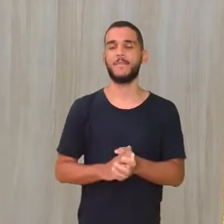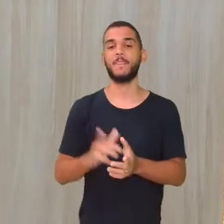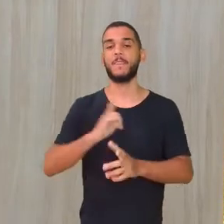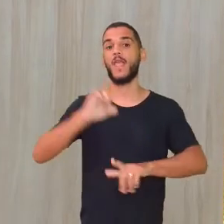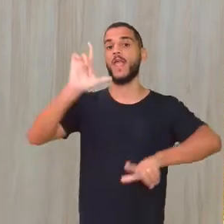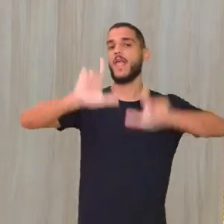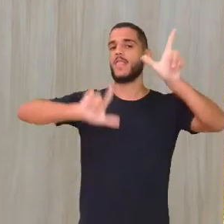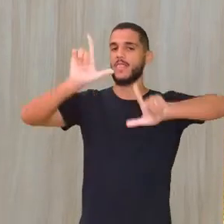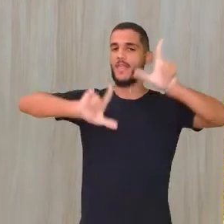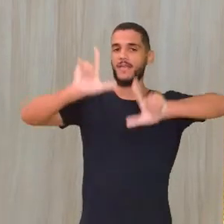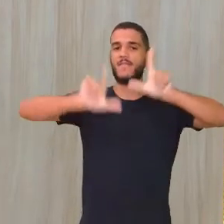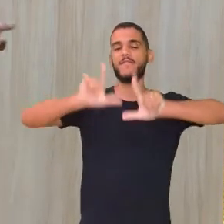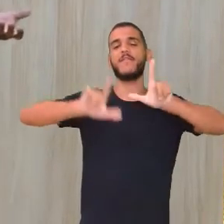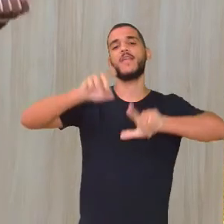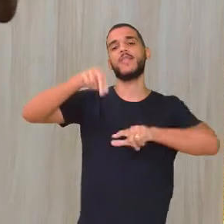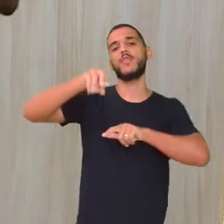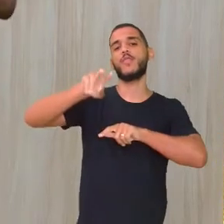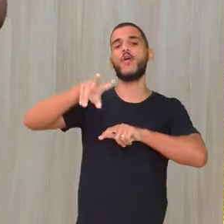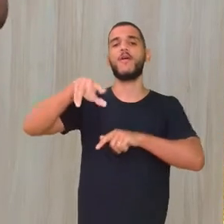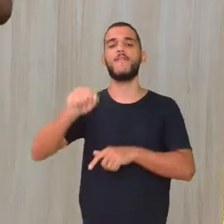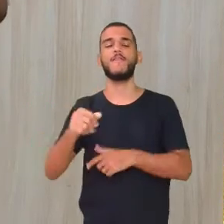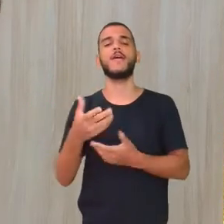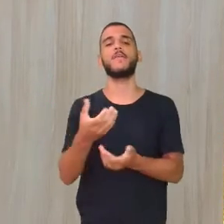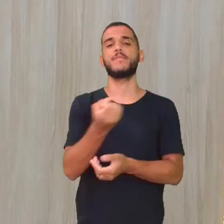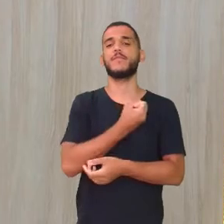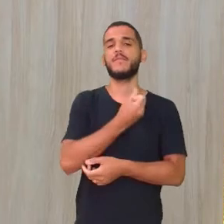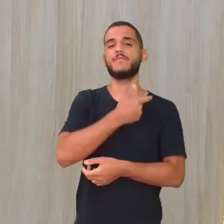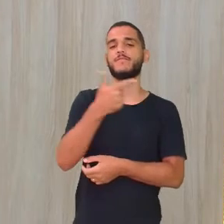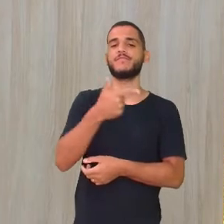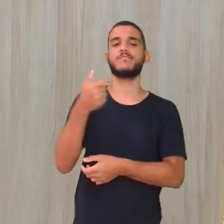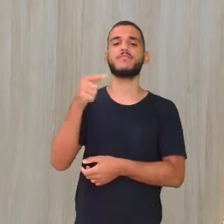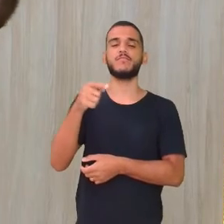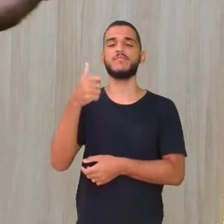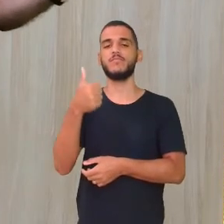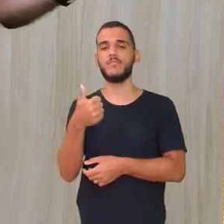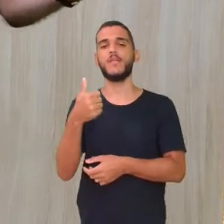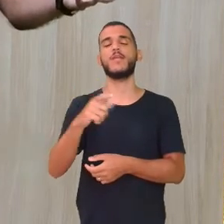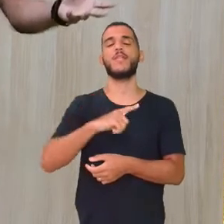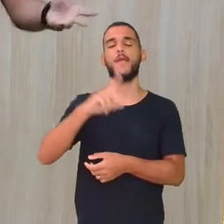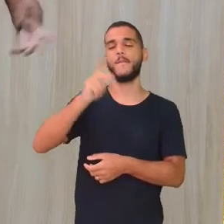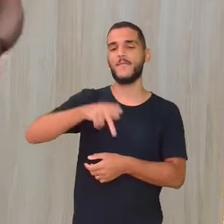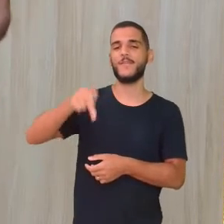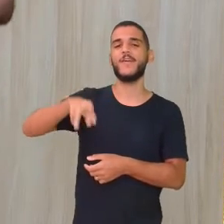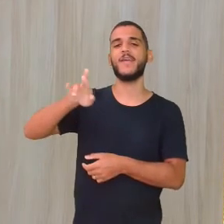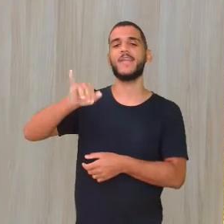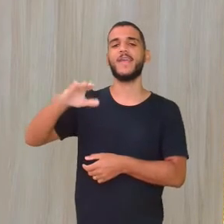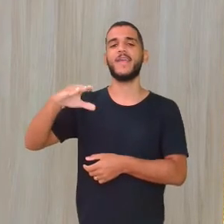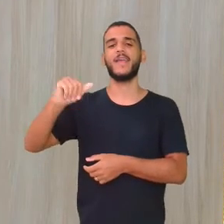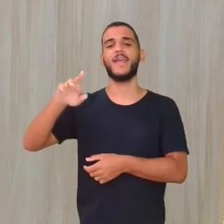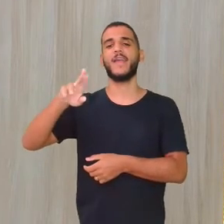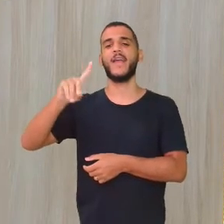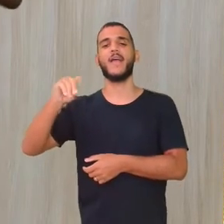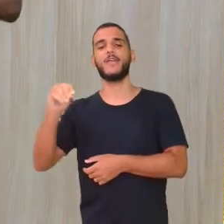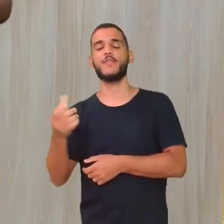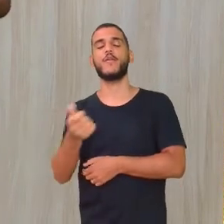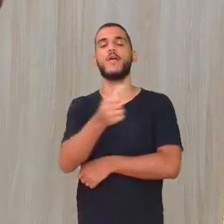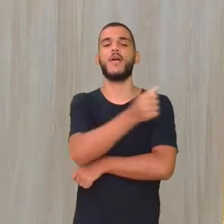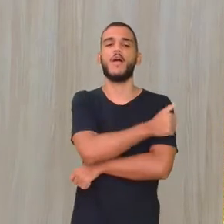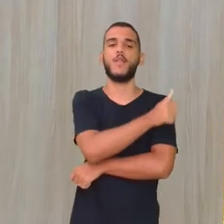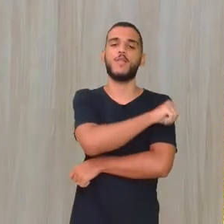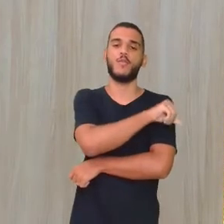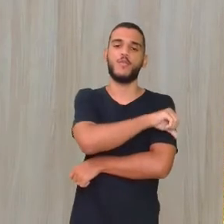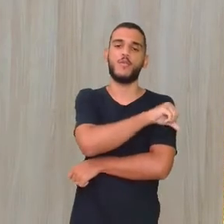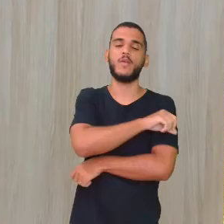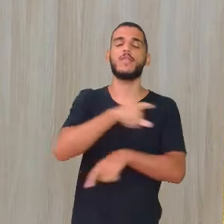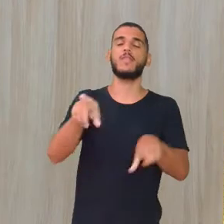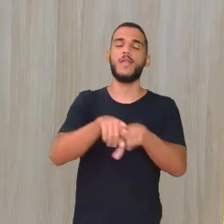da TV, TV nova, isso mesmo, canal 22.1 Tá com o Ricardinho aqui ó, na matemática, aluno do nono ano Você também que não é